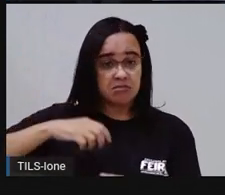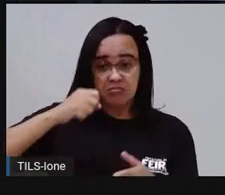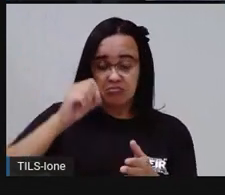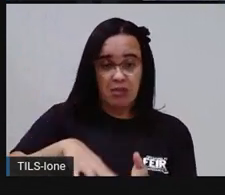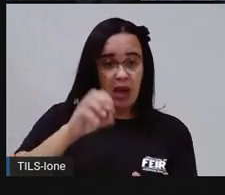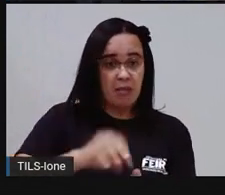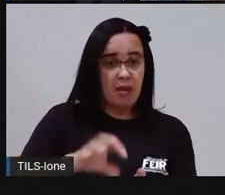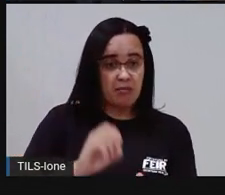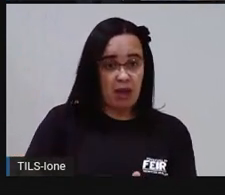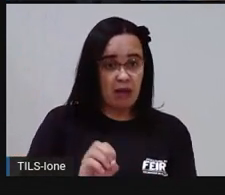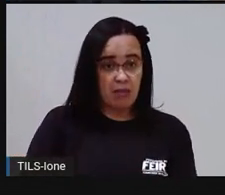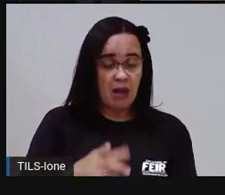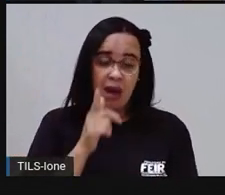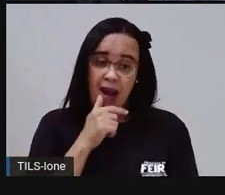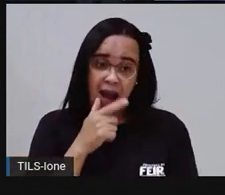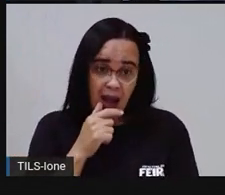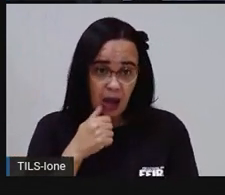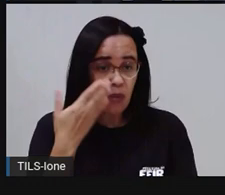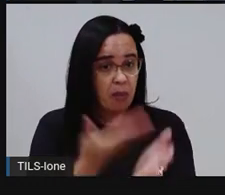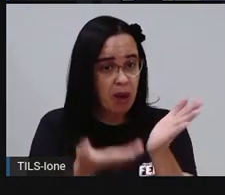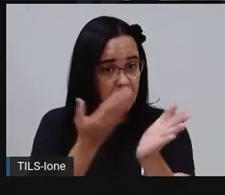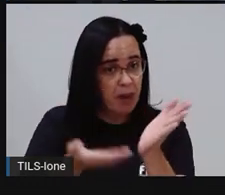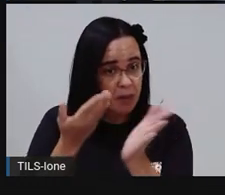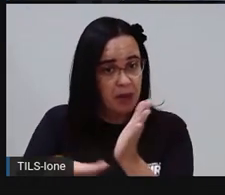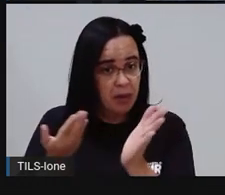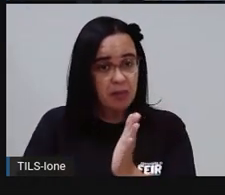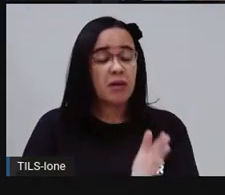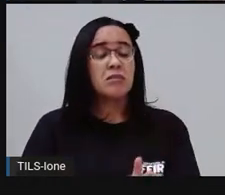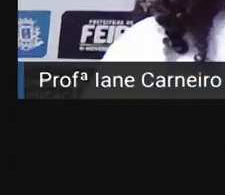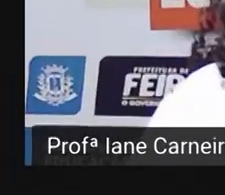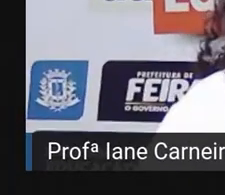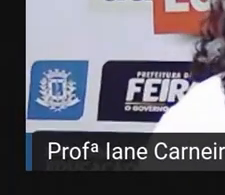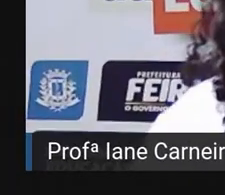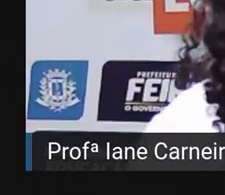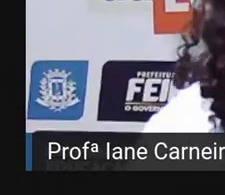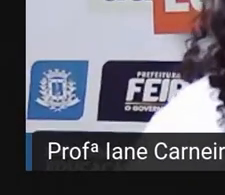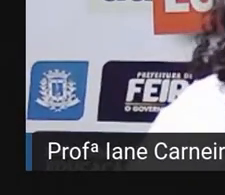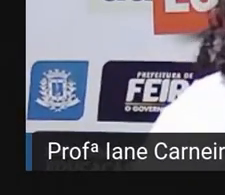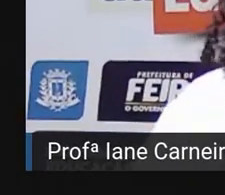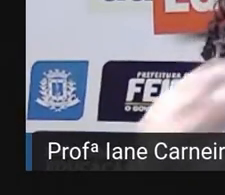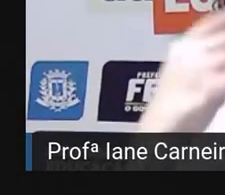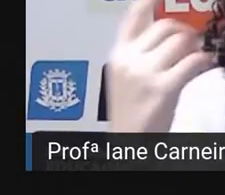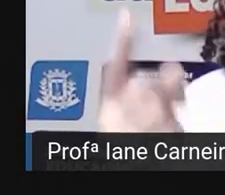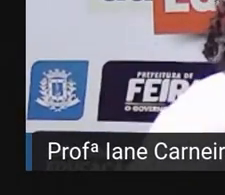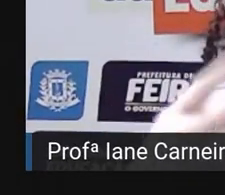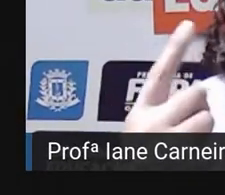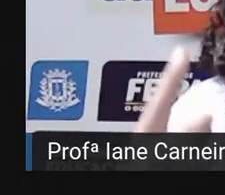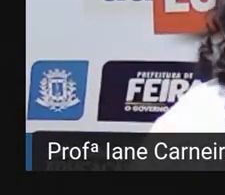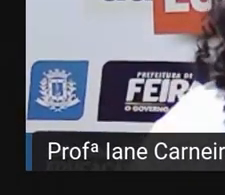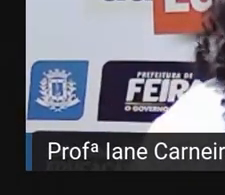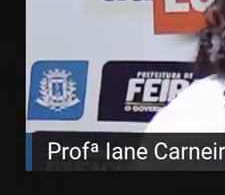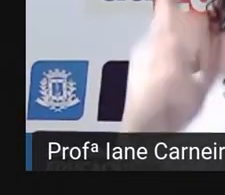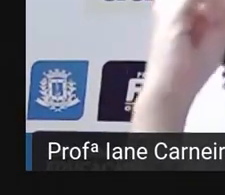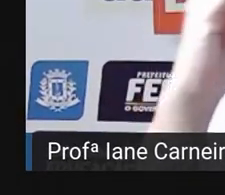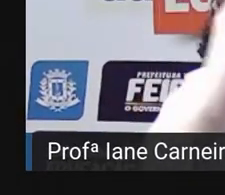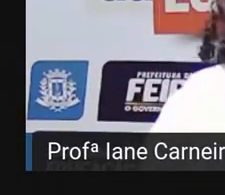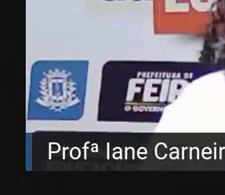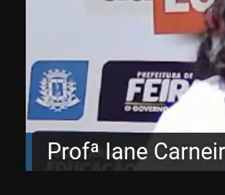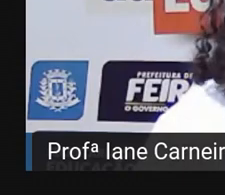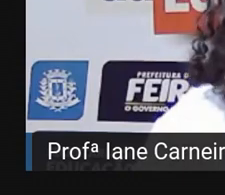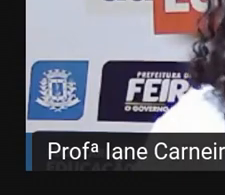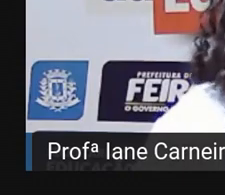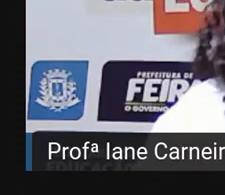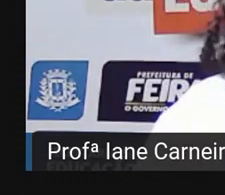gastando muita água e gastando dinheiro, certo, gente? Então, espero que vocês aí fiquem atentos, fiquem alertas à